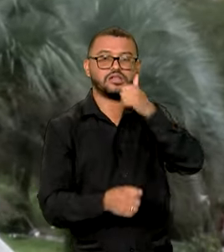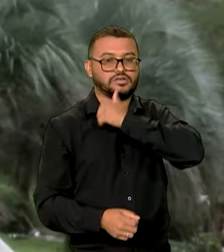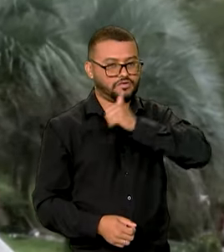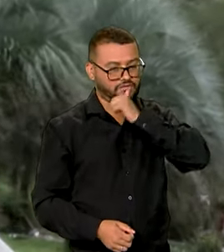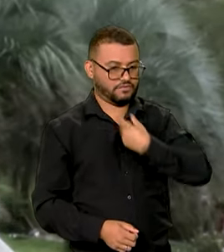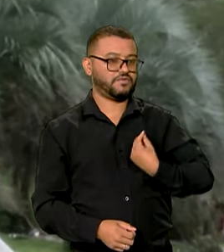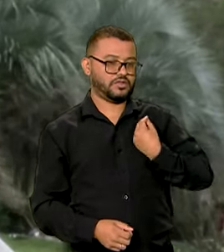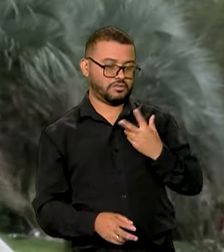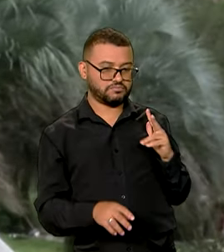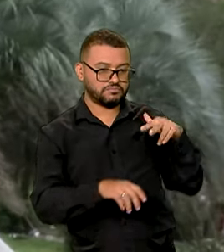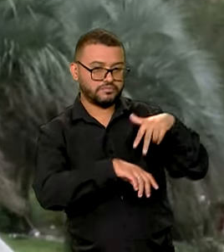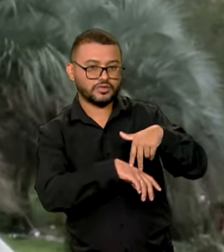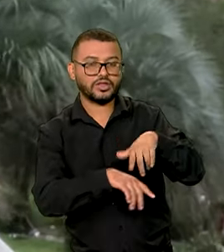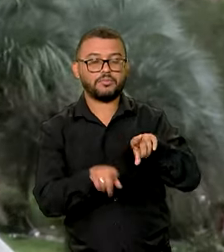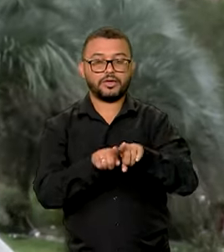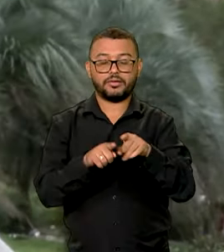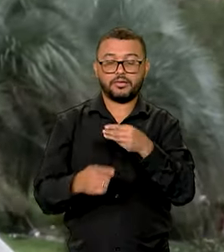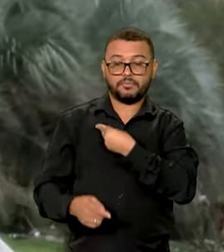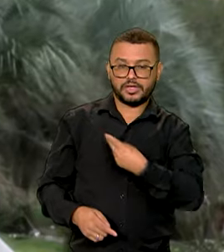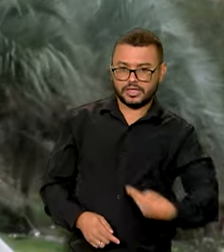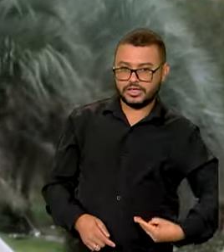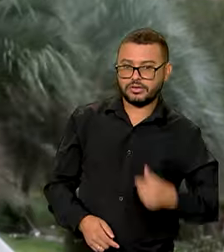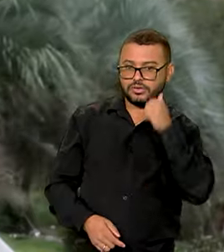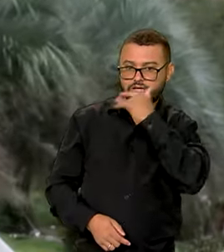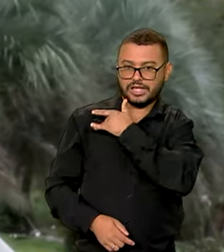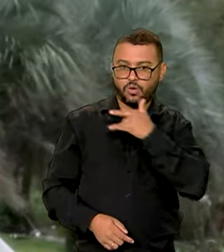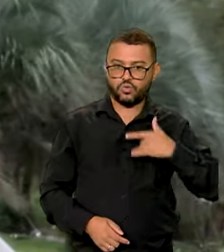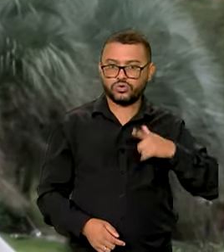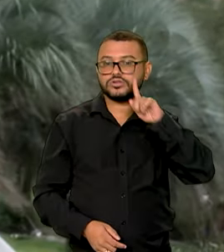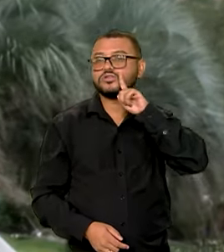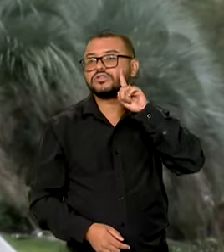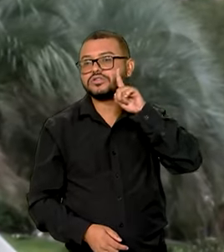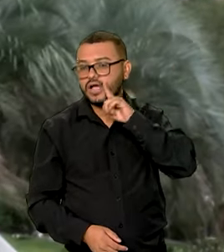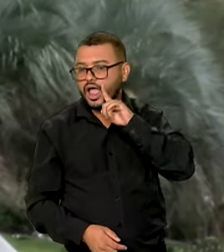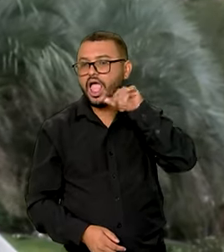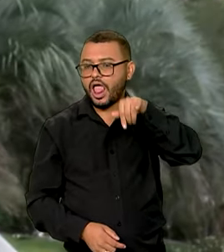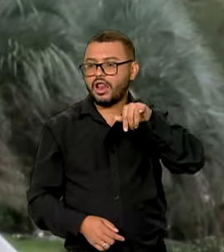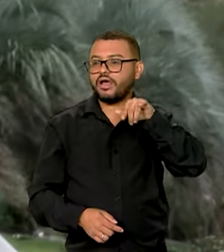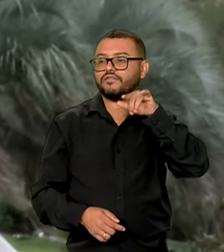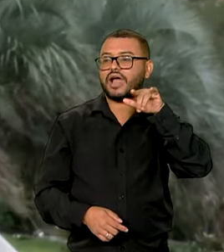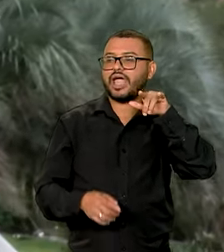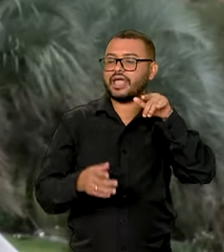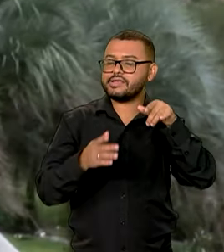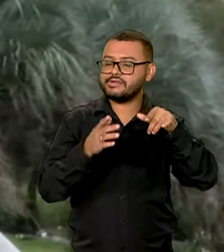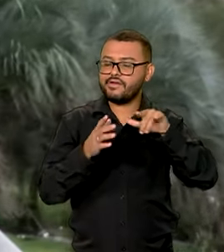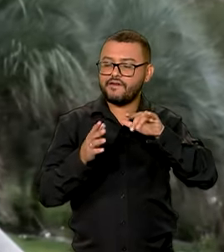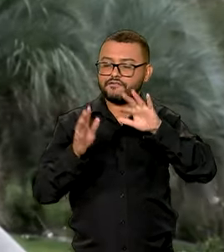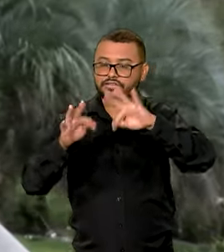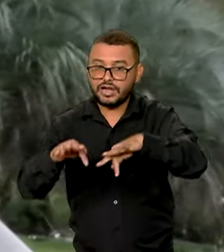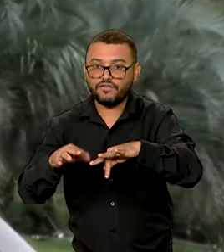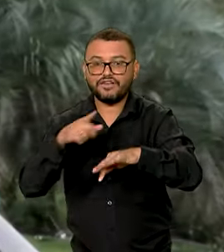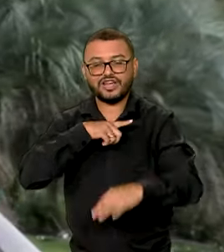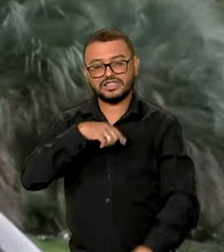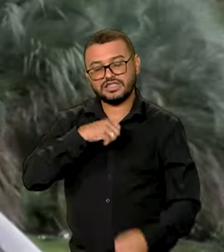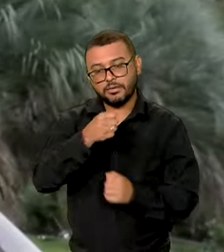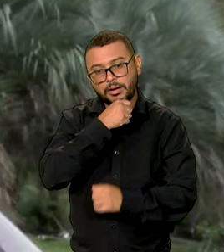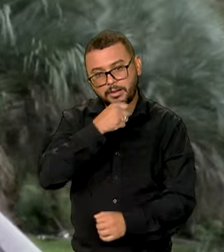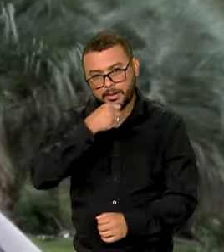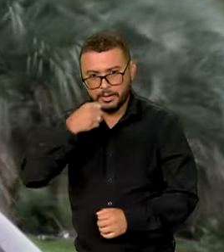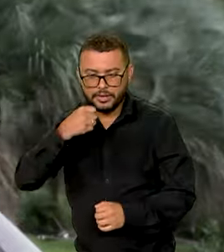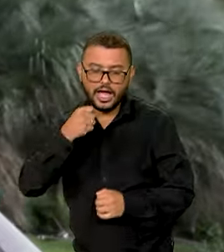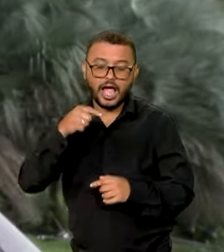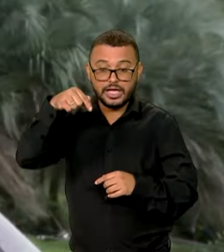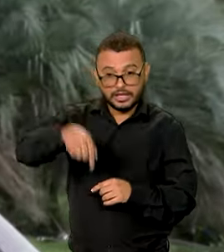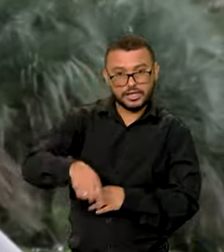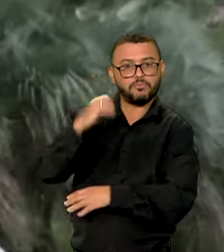Filho, e da saúde, Nísia Trindade. No fim do dia, está previsto uma coletiva com todos os ministros de Estado